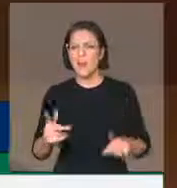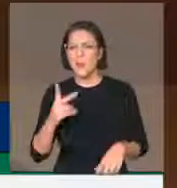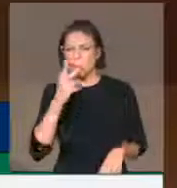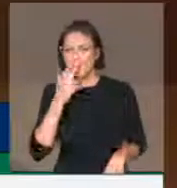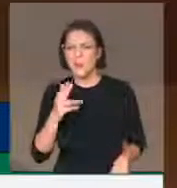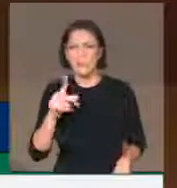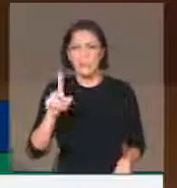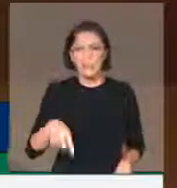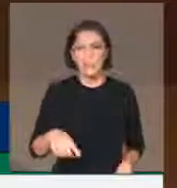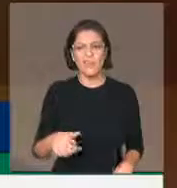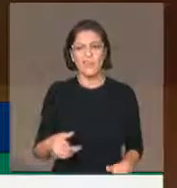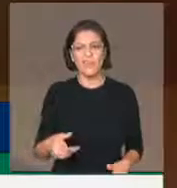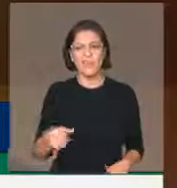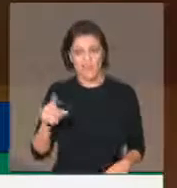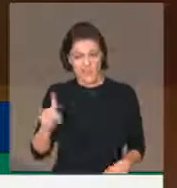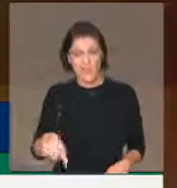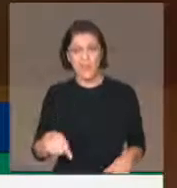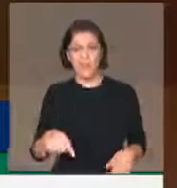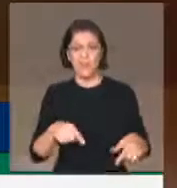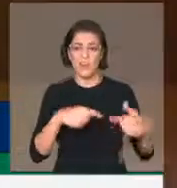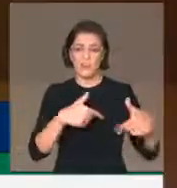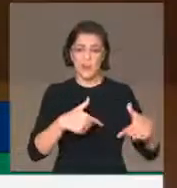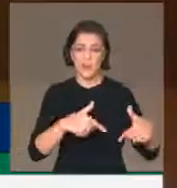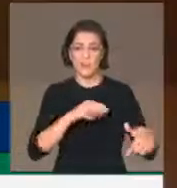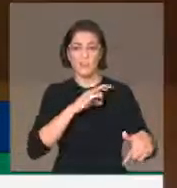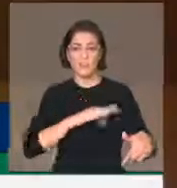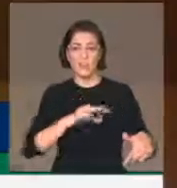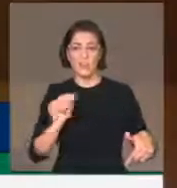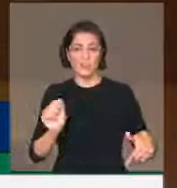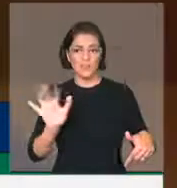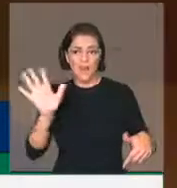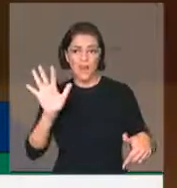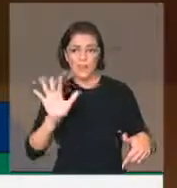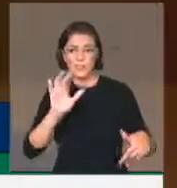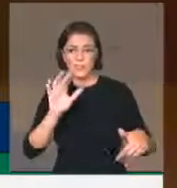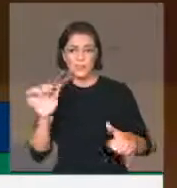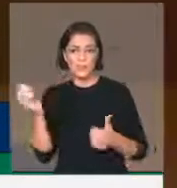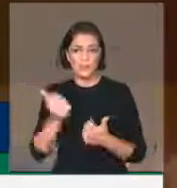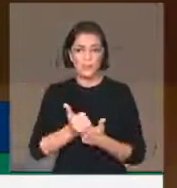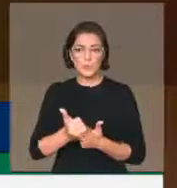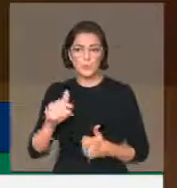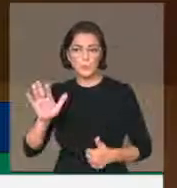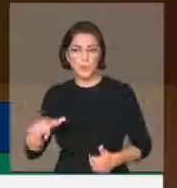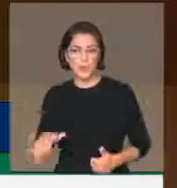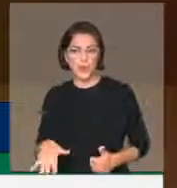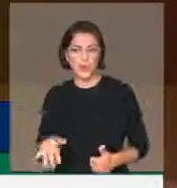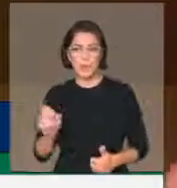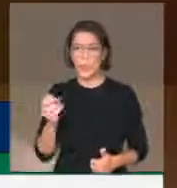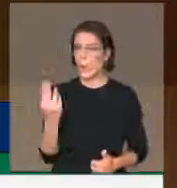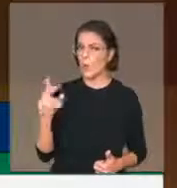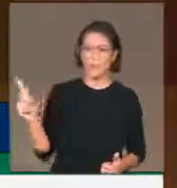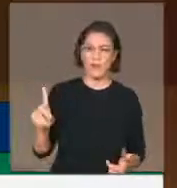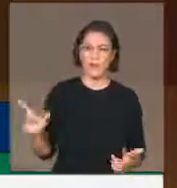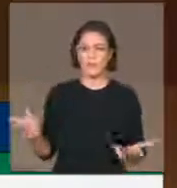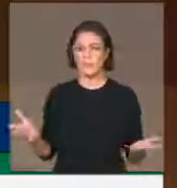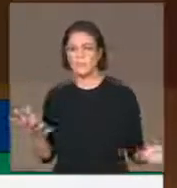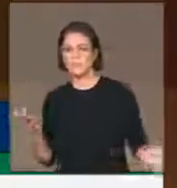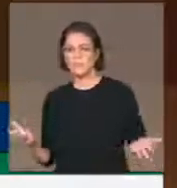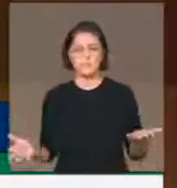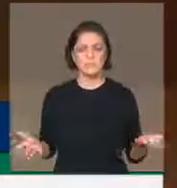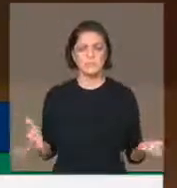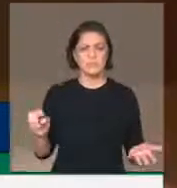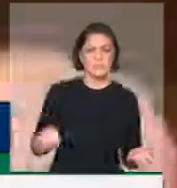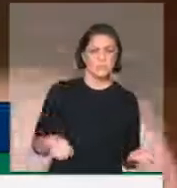empregos mais caros por mais baratos, ou ela não se destina a isso e, portanto, não resolve esse problema, não há uma terceira hipótese aqui.